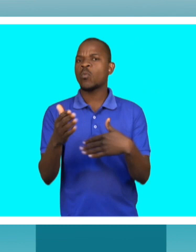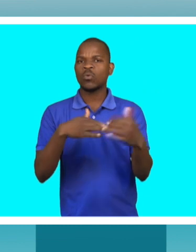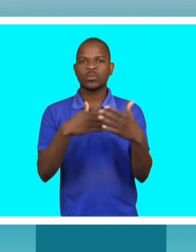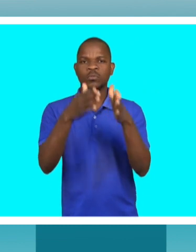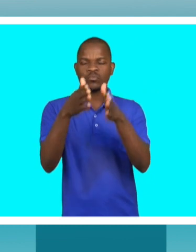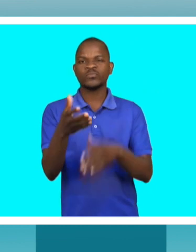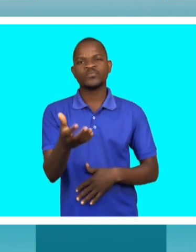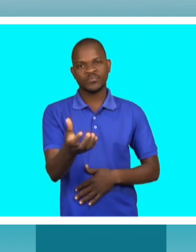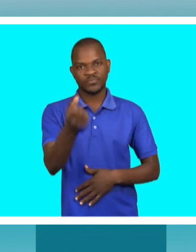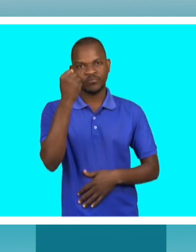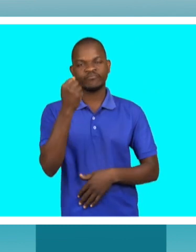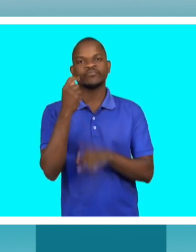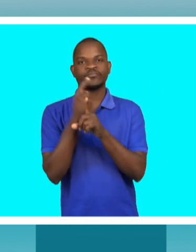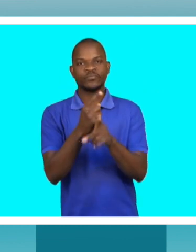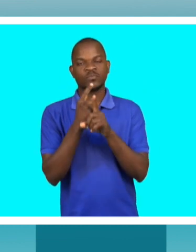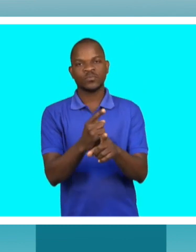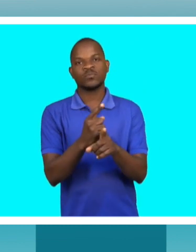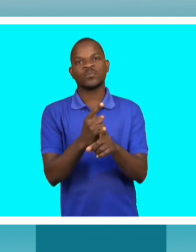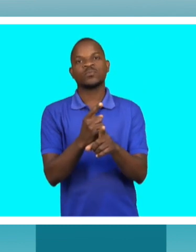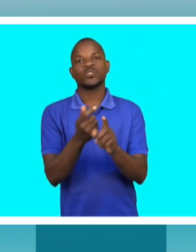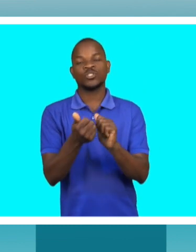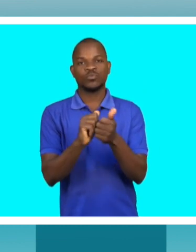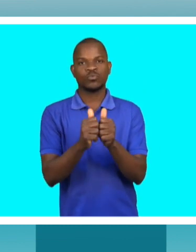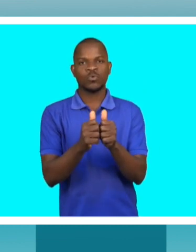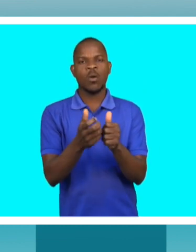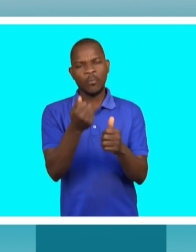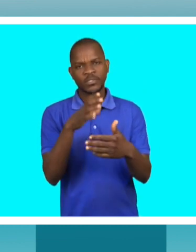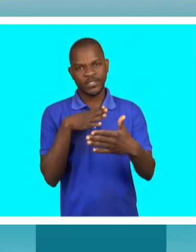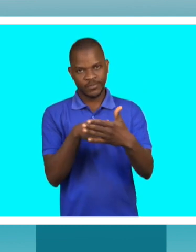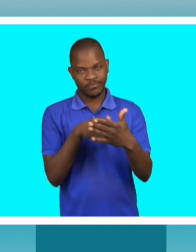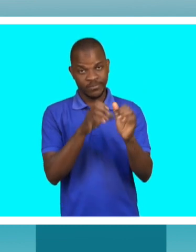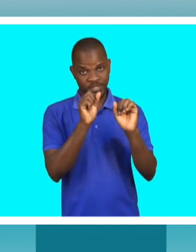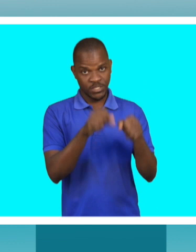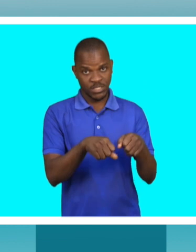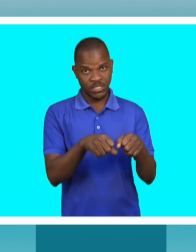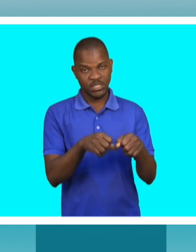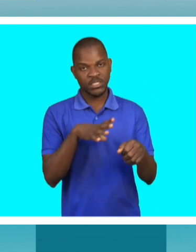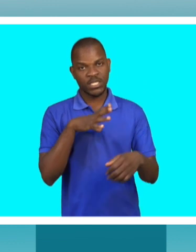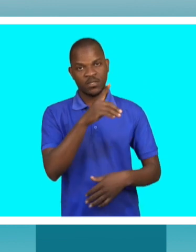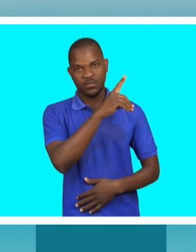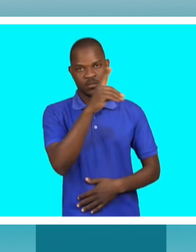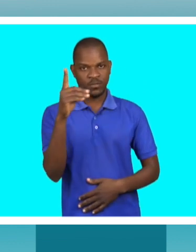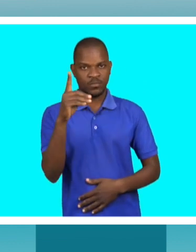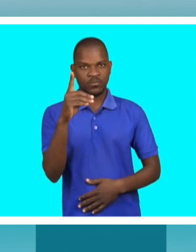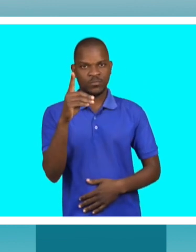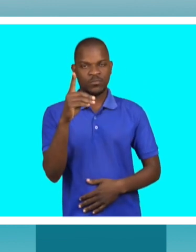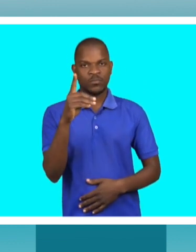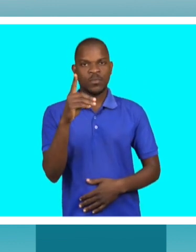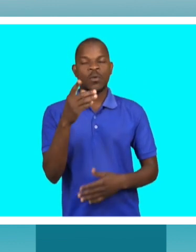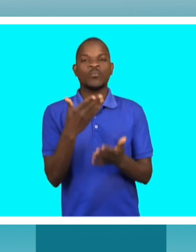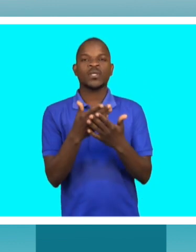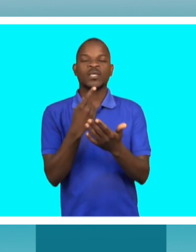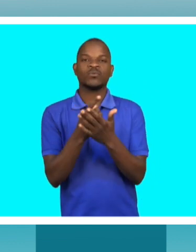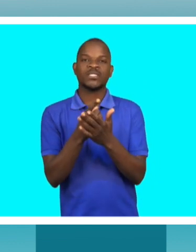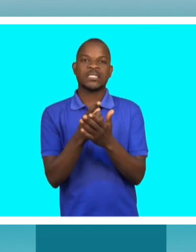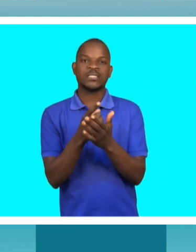pode e deve praticar o desporto, de acordo com as suas limitações, de acordo com o seu potencial, de acordo com a questão